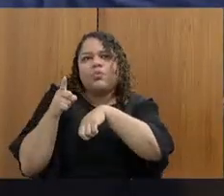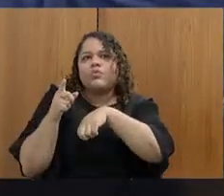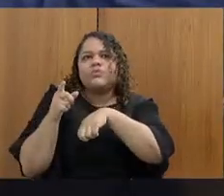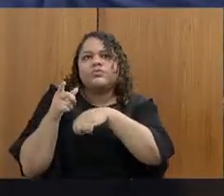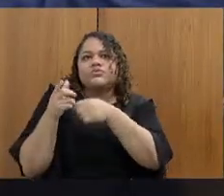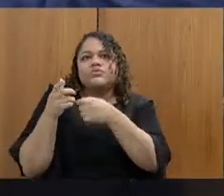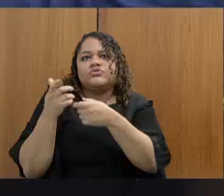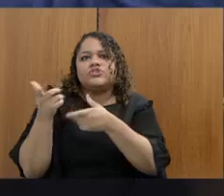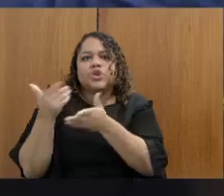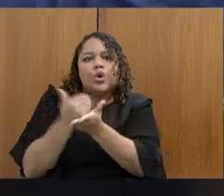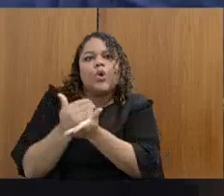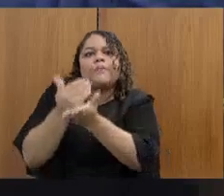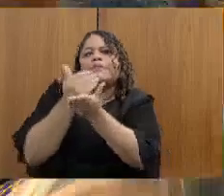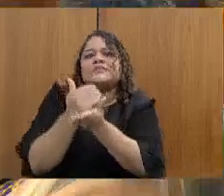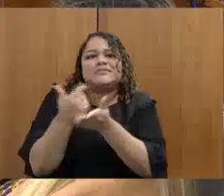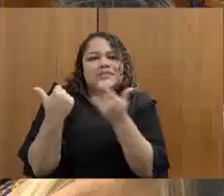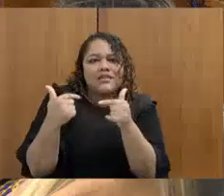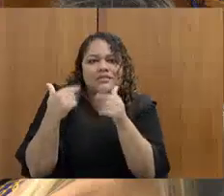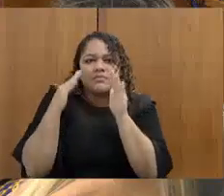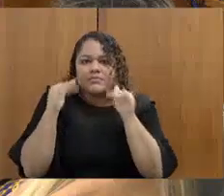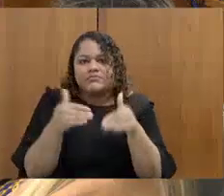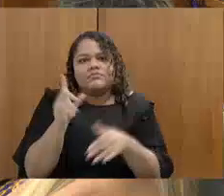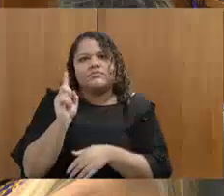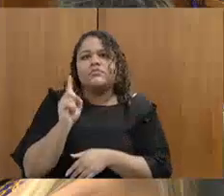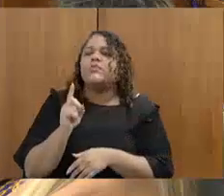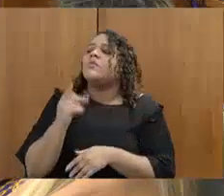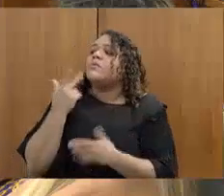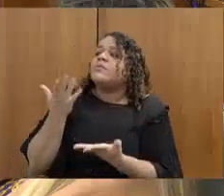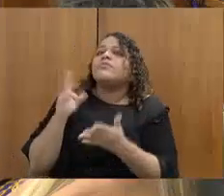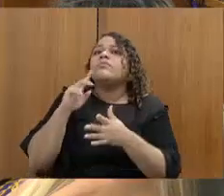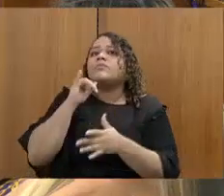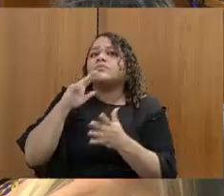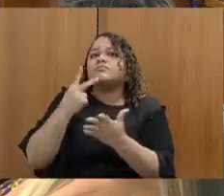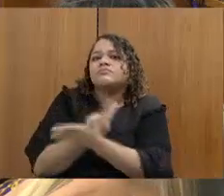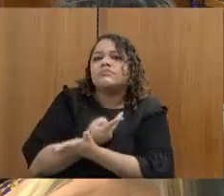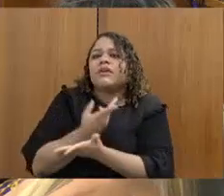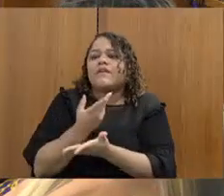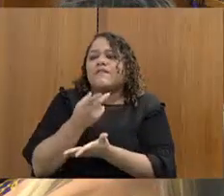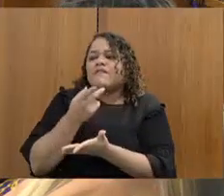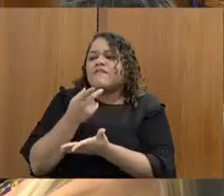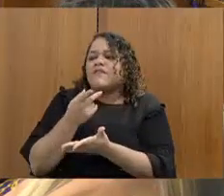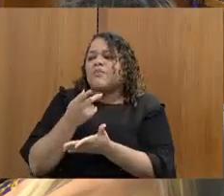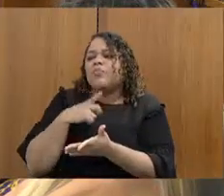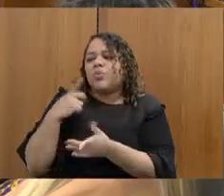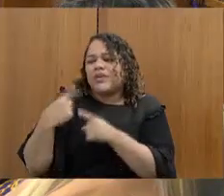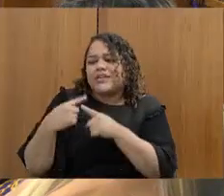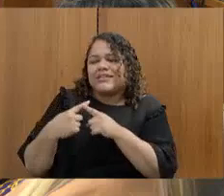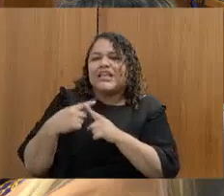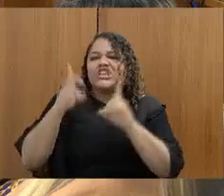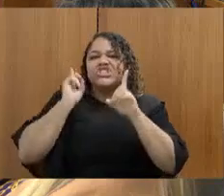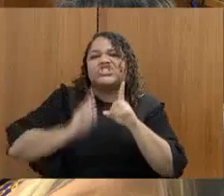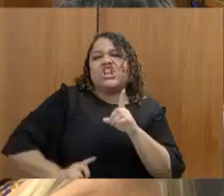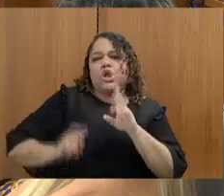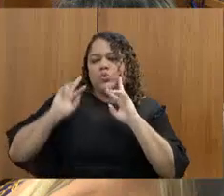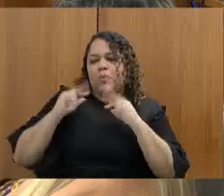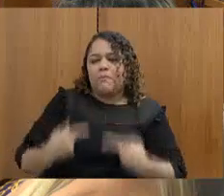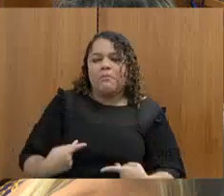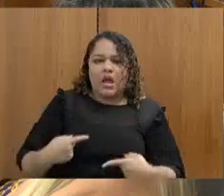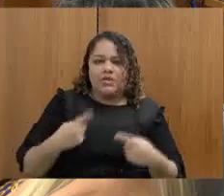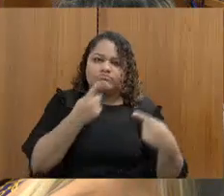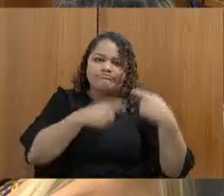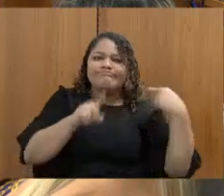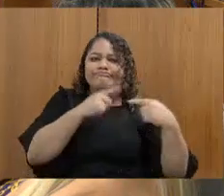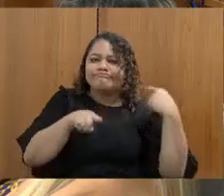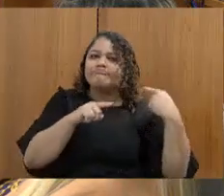Entendeu? Mas eu pergunto em relação a ocorrências de violação de direitos, porque a gente tem inúmeras clínicas sendo fechadas aqui ao redor do